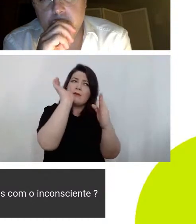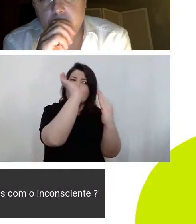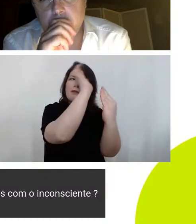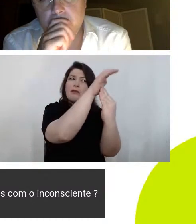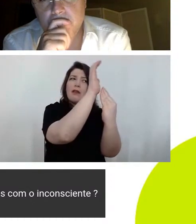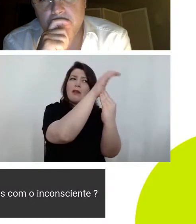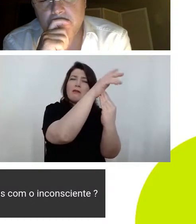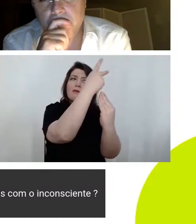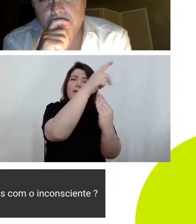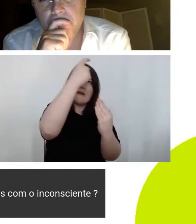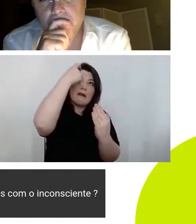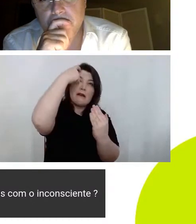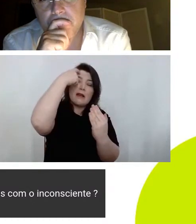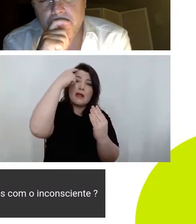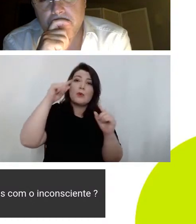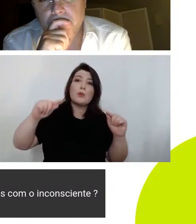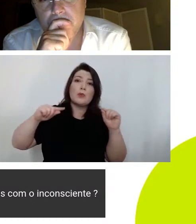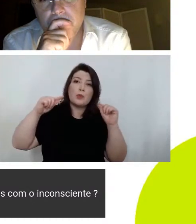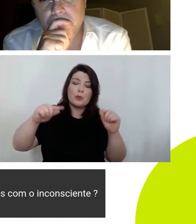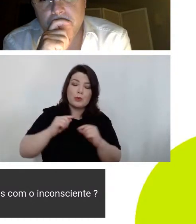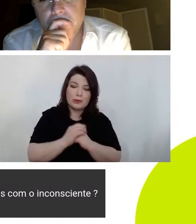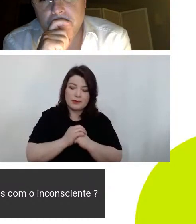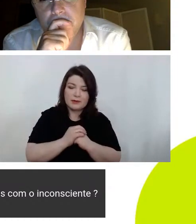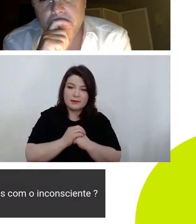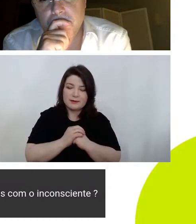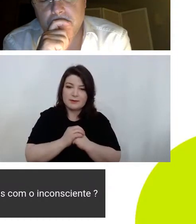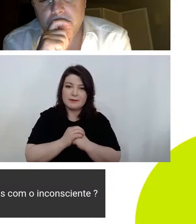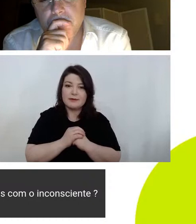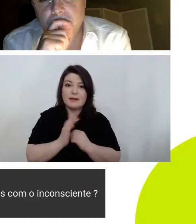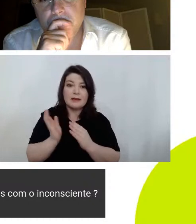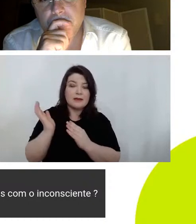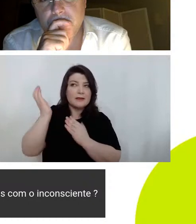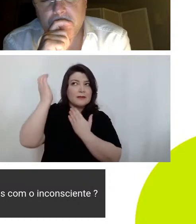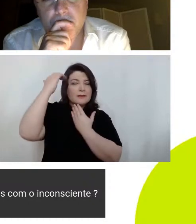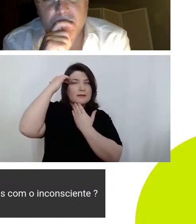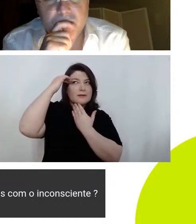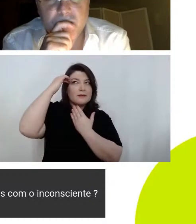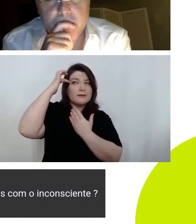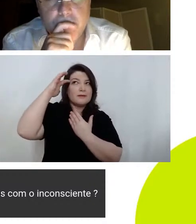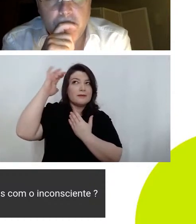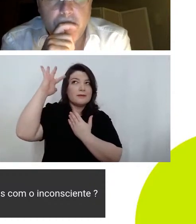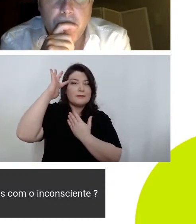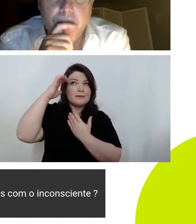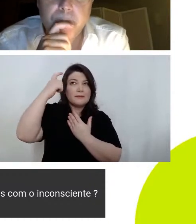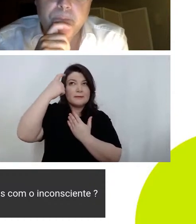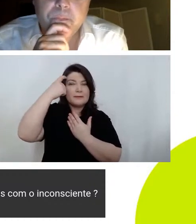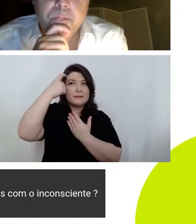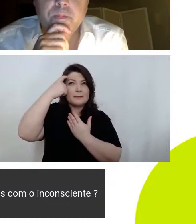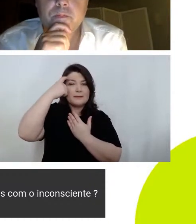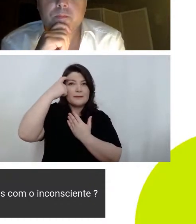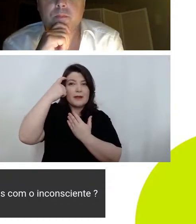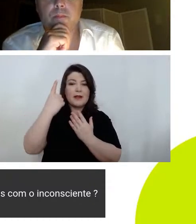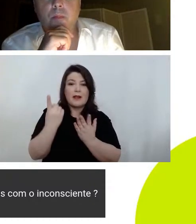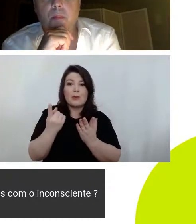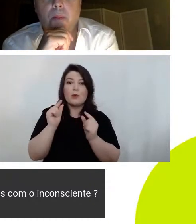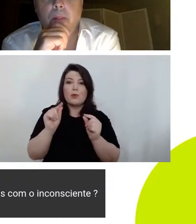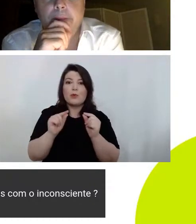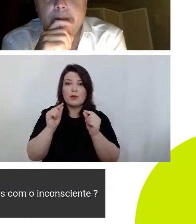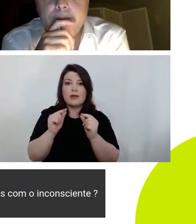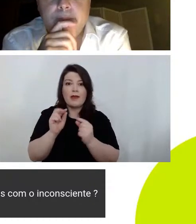inconsciente é esse é um inconsciente que corre por fora do processo de